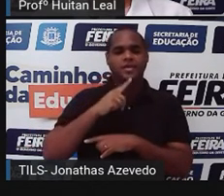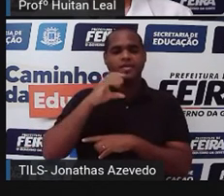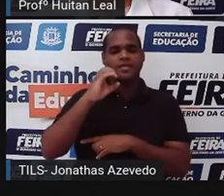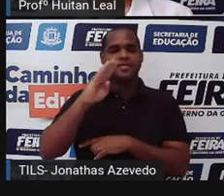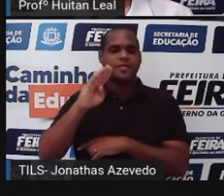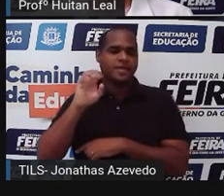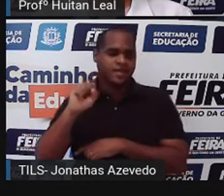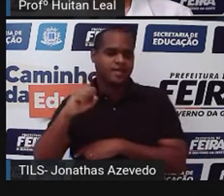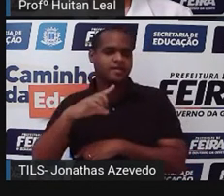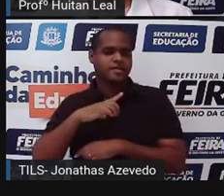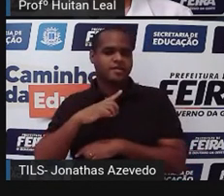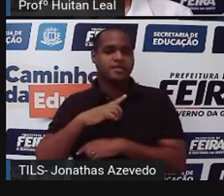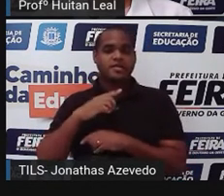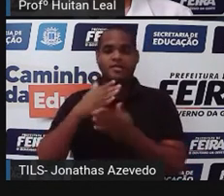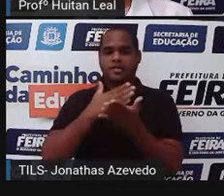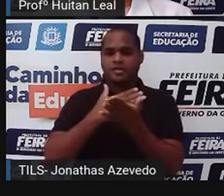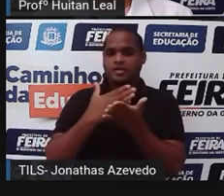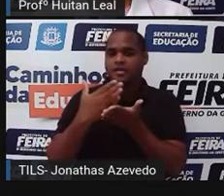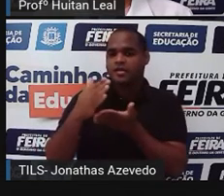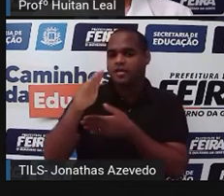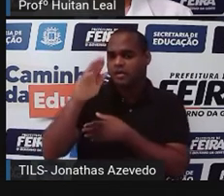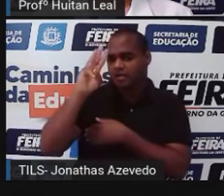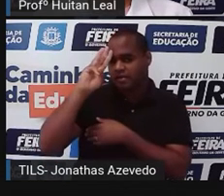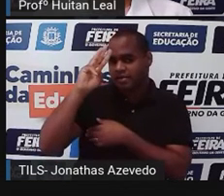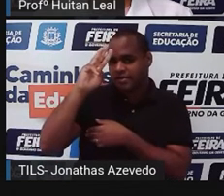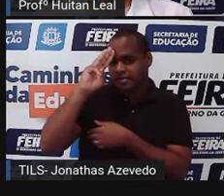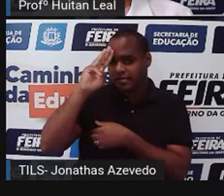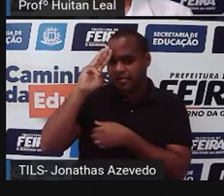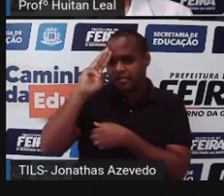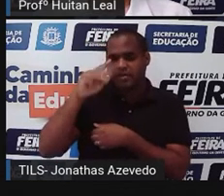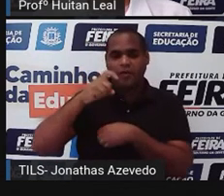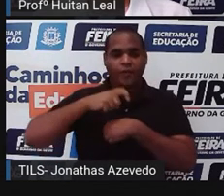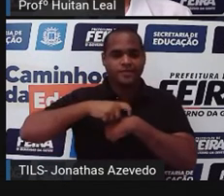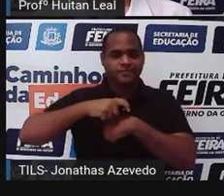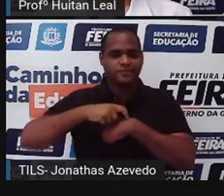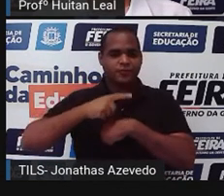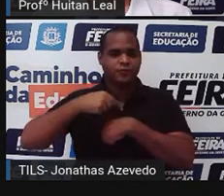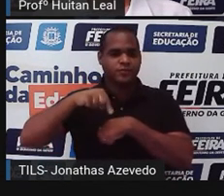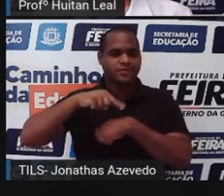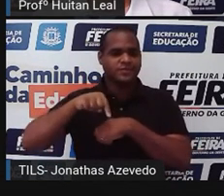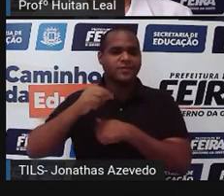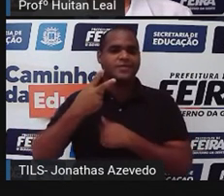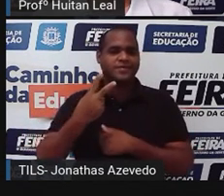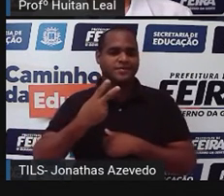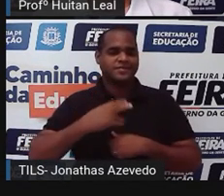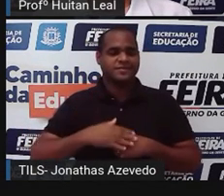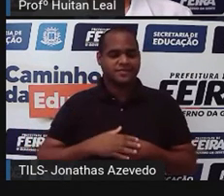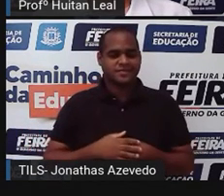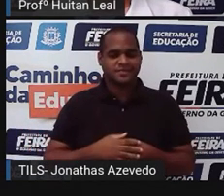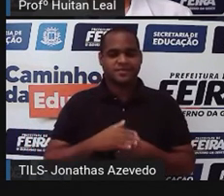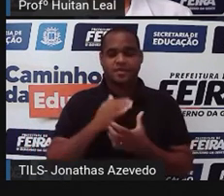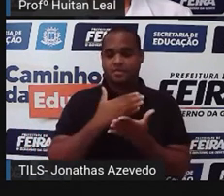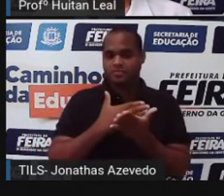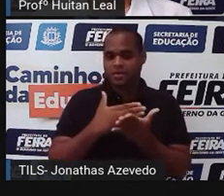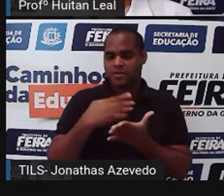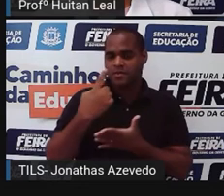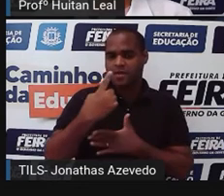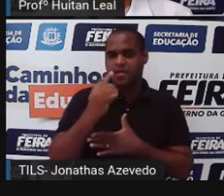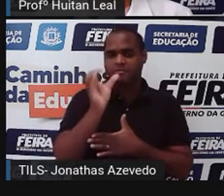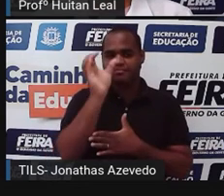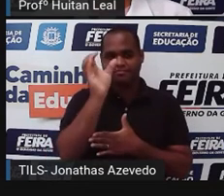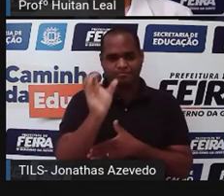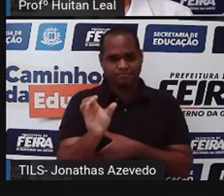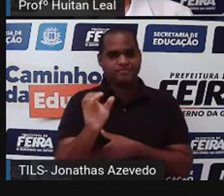Corners estreia terça-feira com um piloto de duas horas. É o primeiro parágrafo da notícia, o da